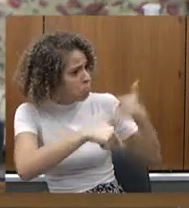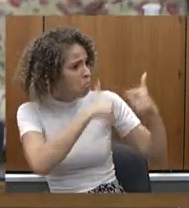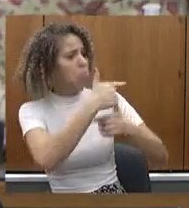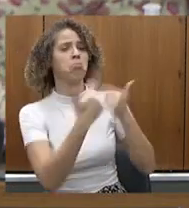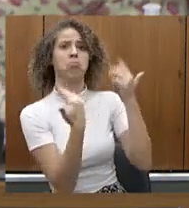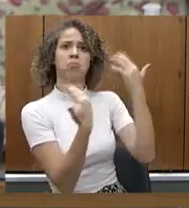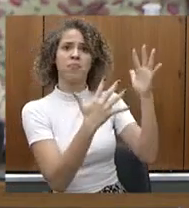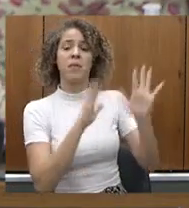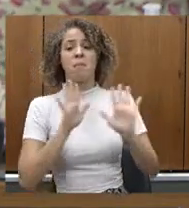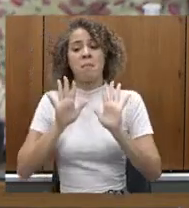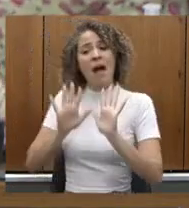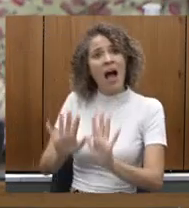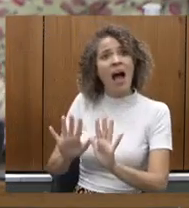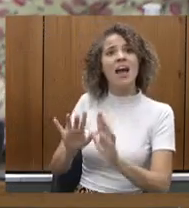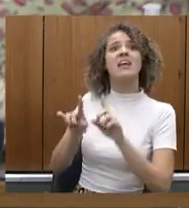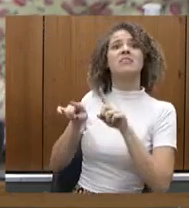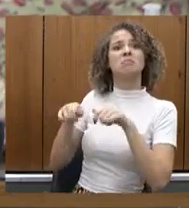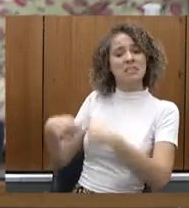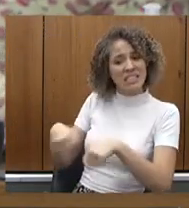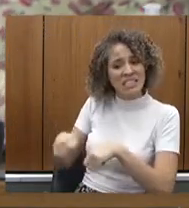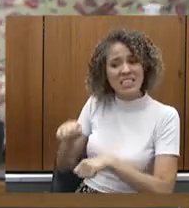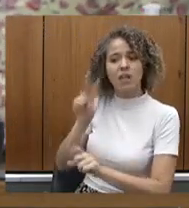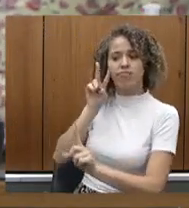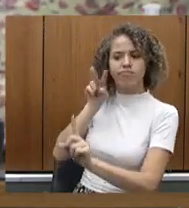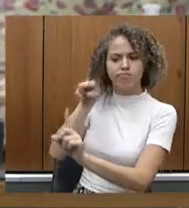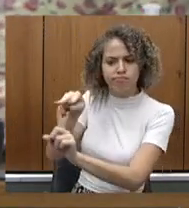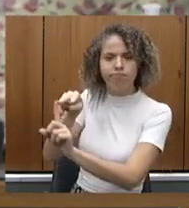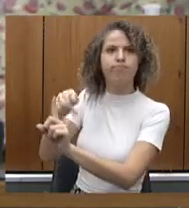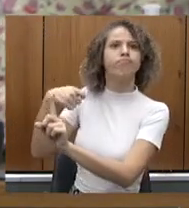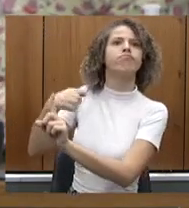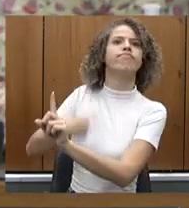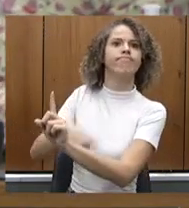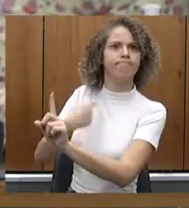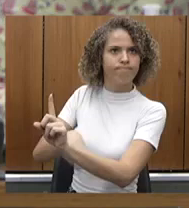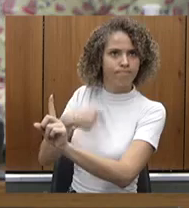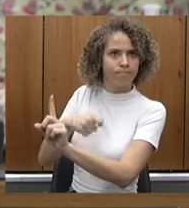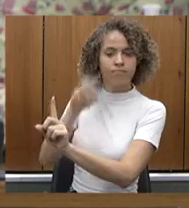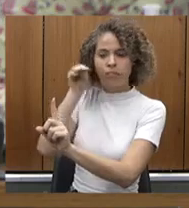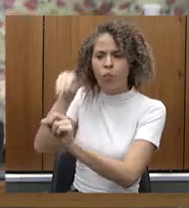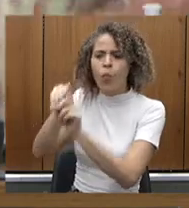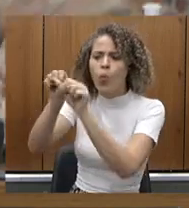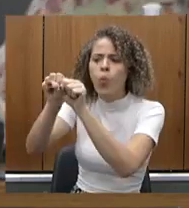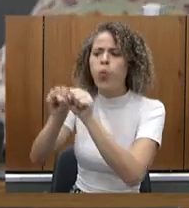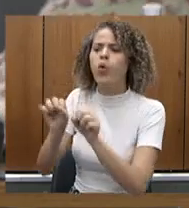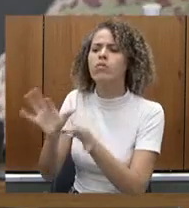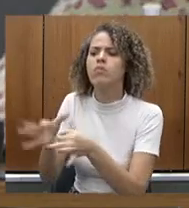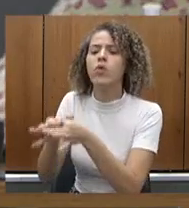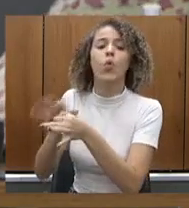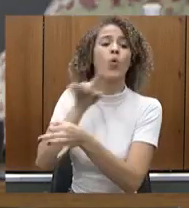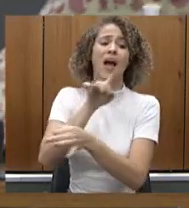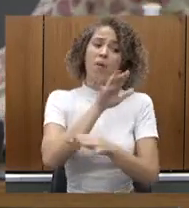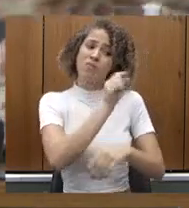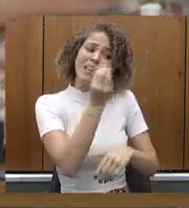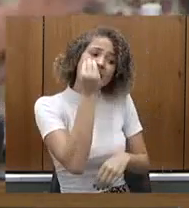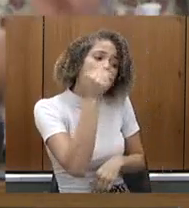gente precisa ter realmente essa atenção mais no interior do Estado e se possível